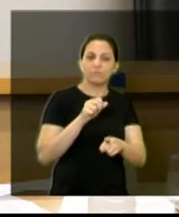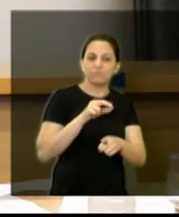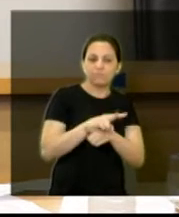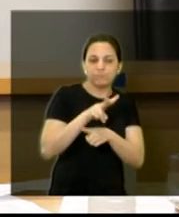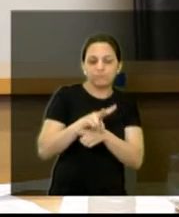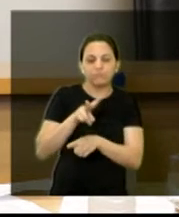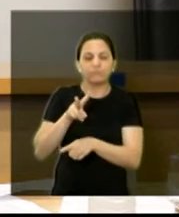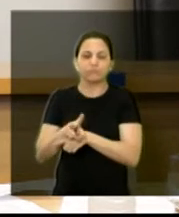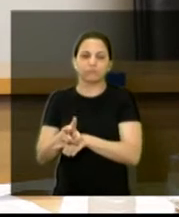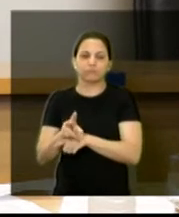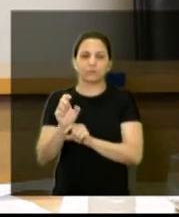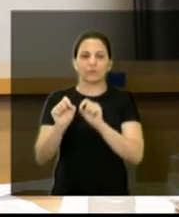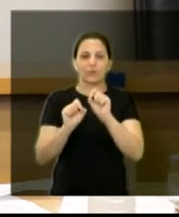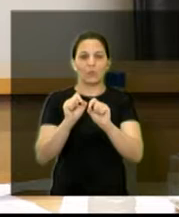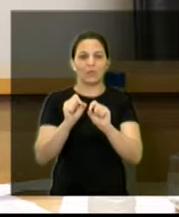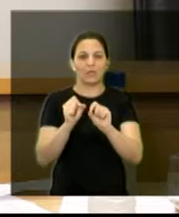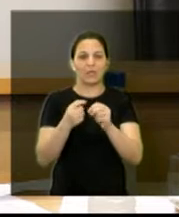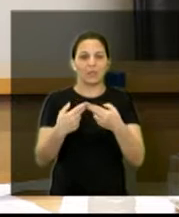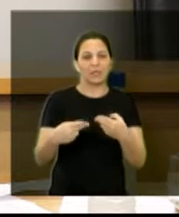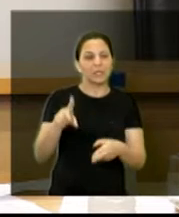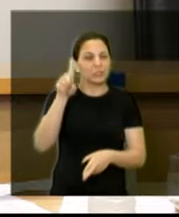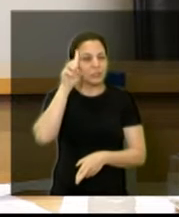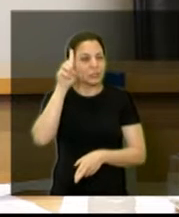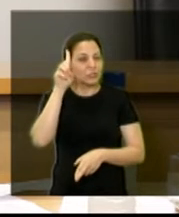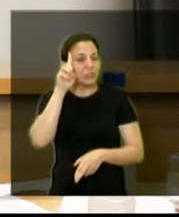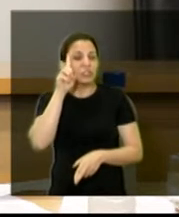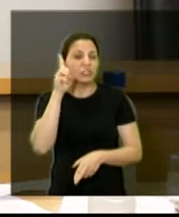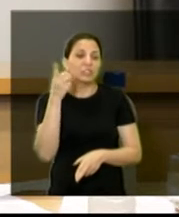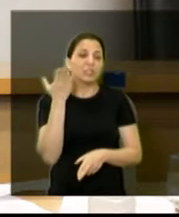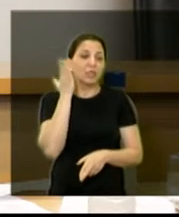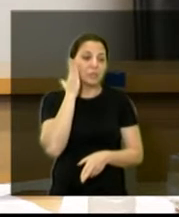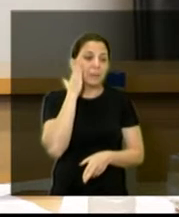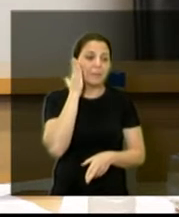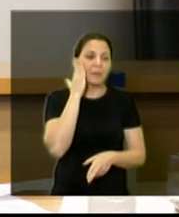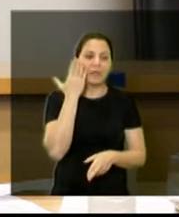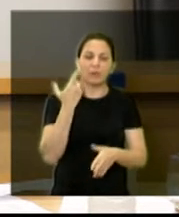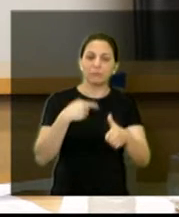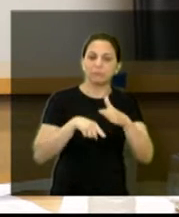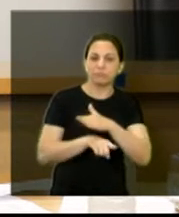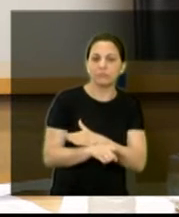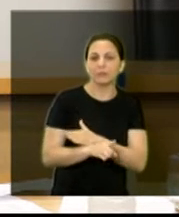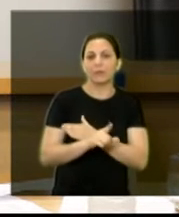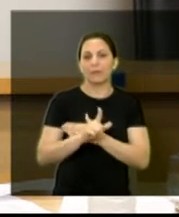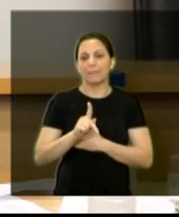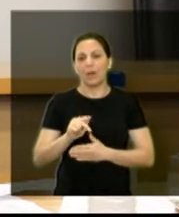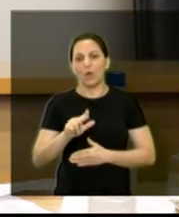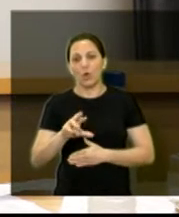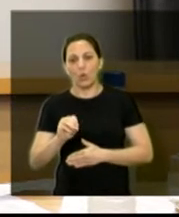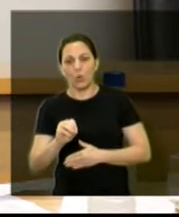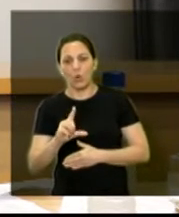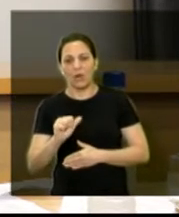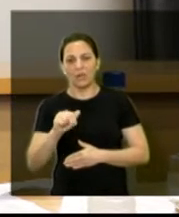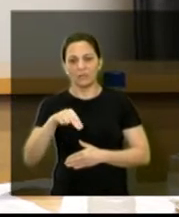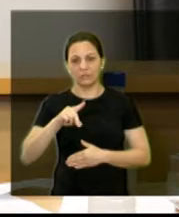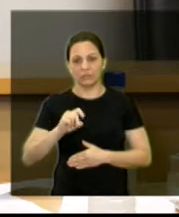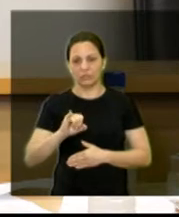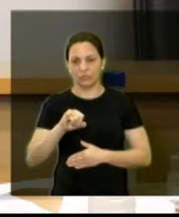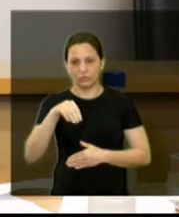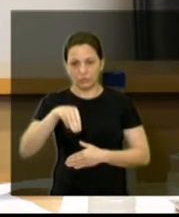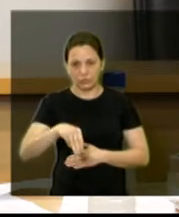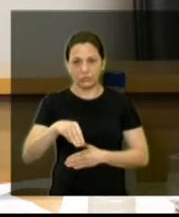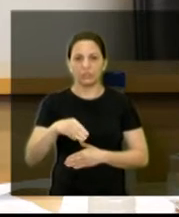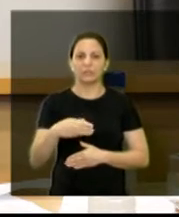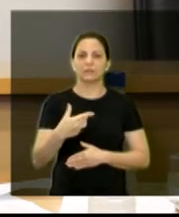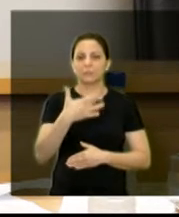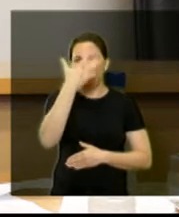já tomando o pé aí do dia a dia da Câmara. Estou vendo aí o Paulo Landim, obrigado pela presença, Paulo Landim. O